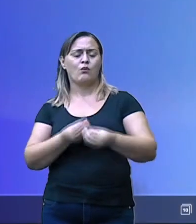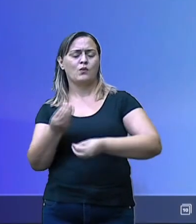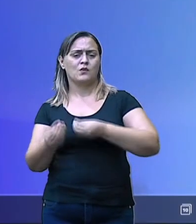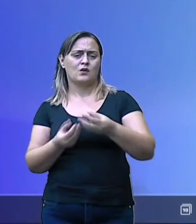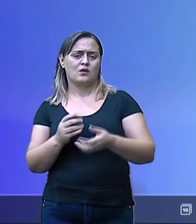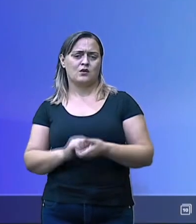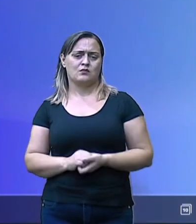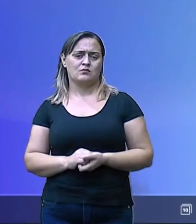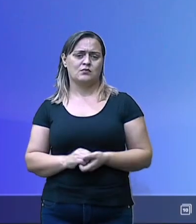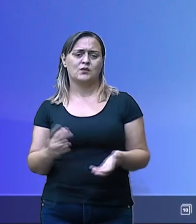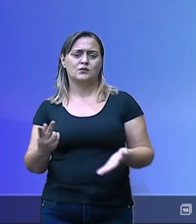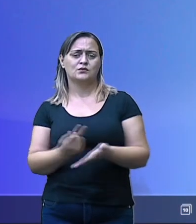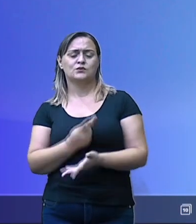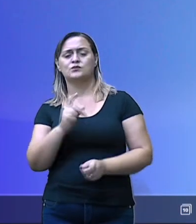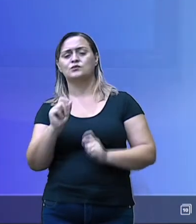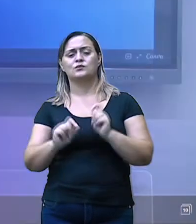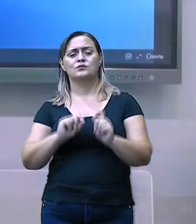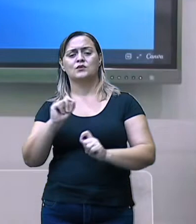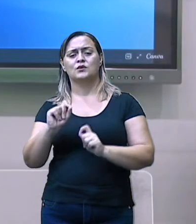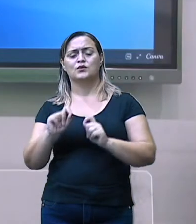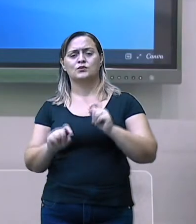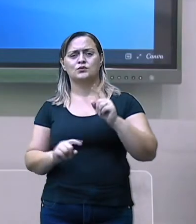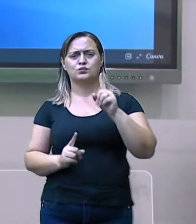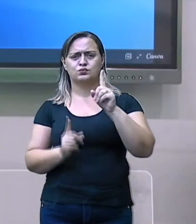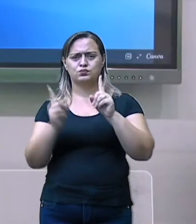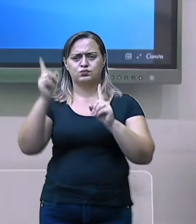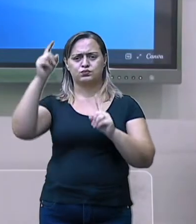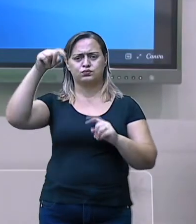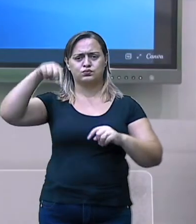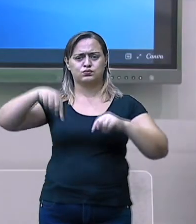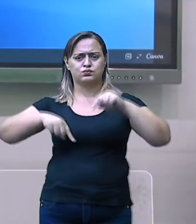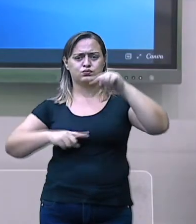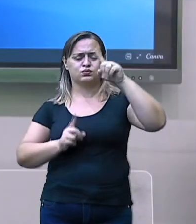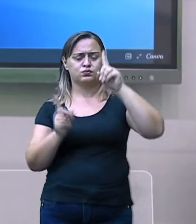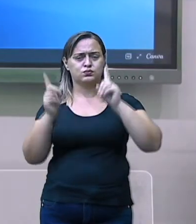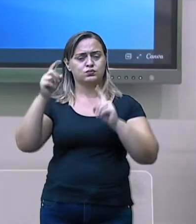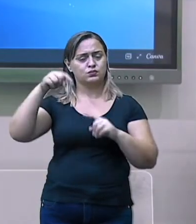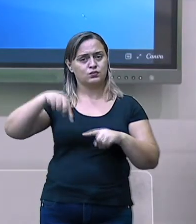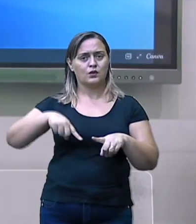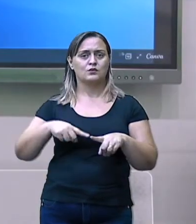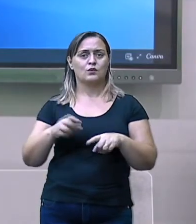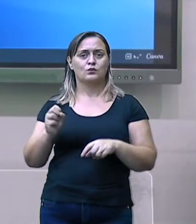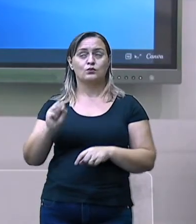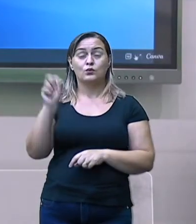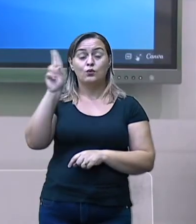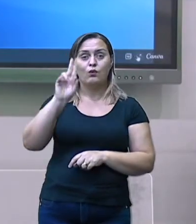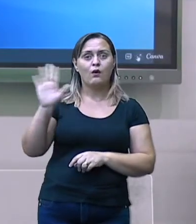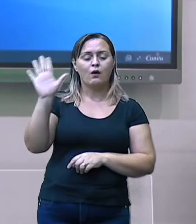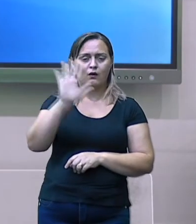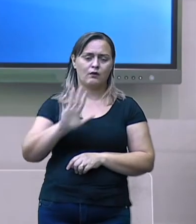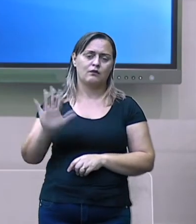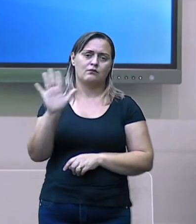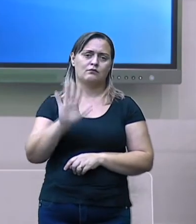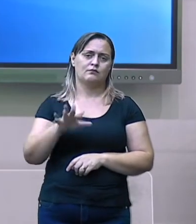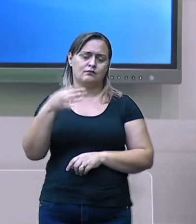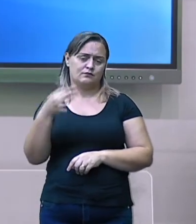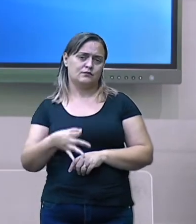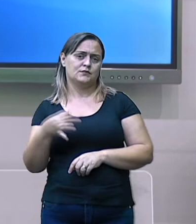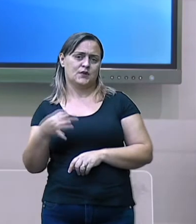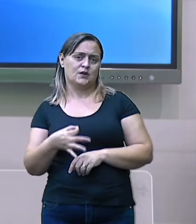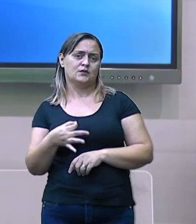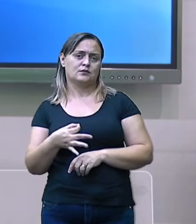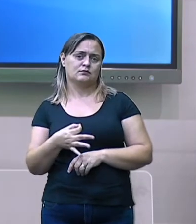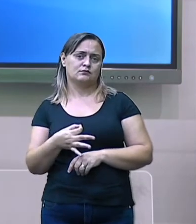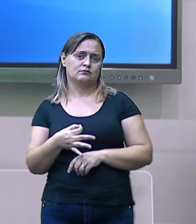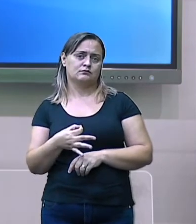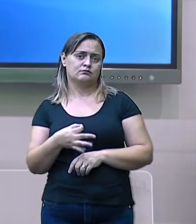da circulação, que são influenciados por outros fatores,